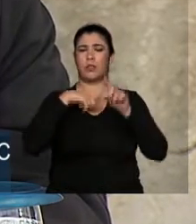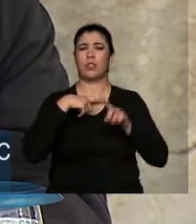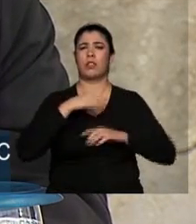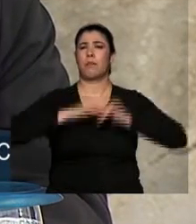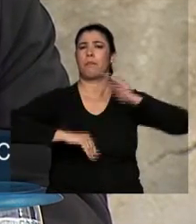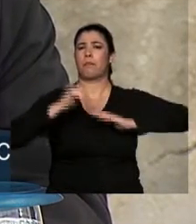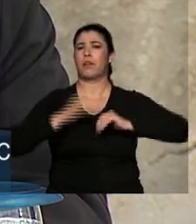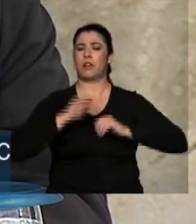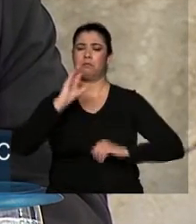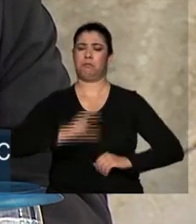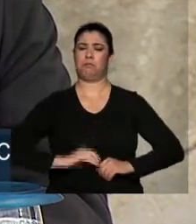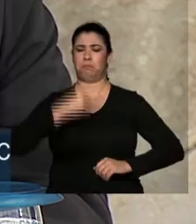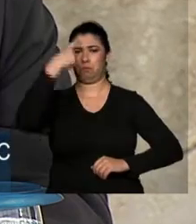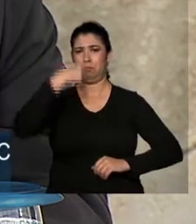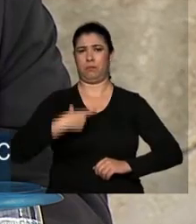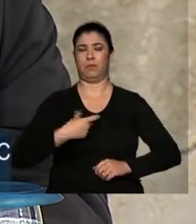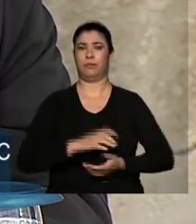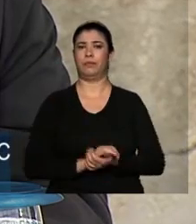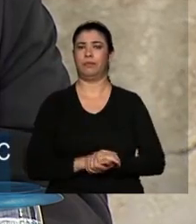de cidadania.